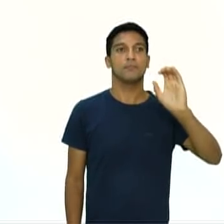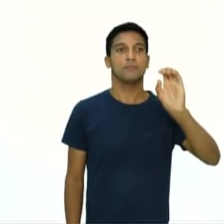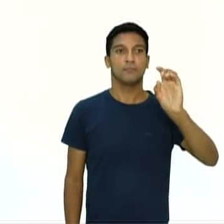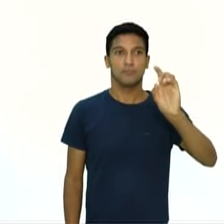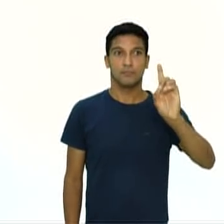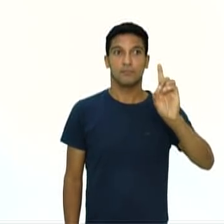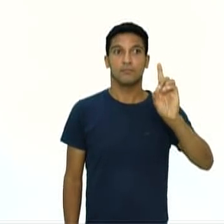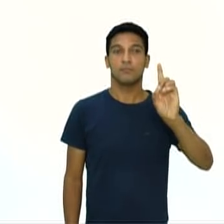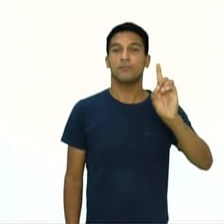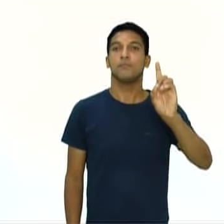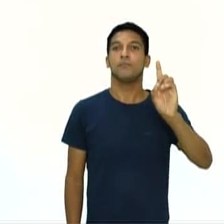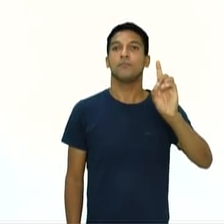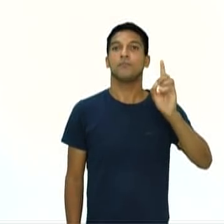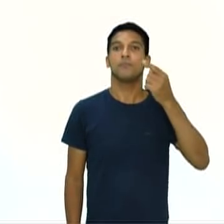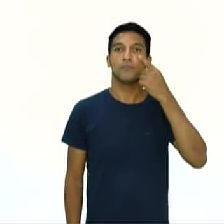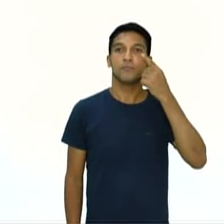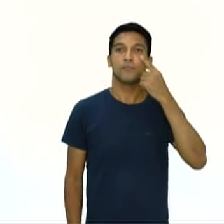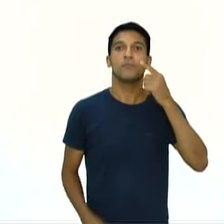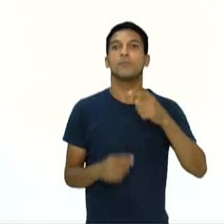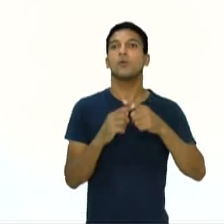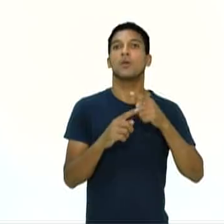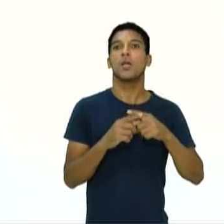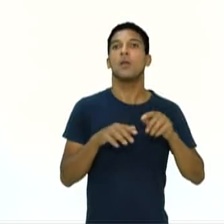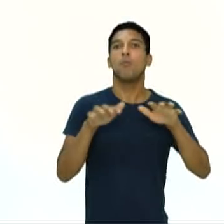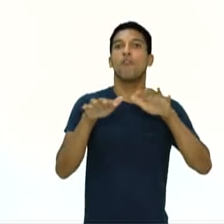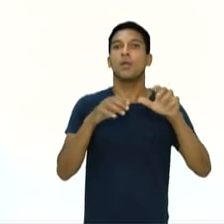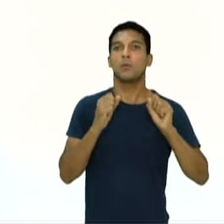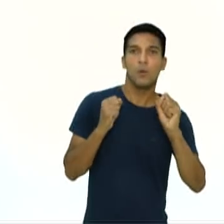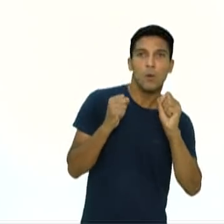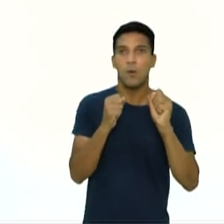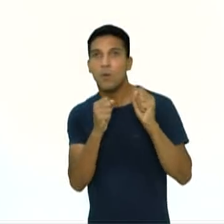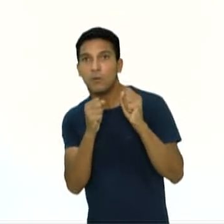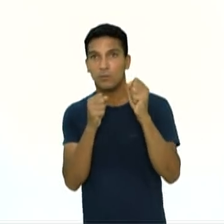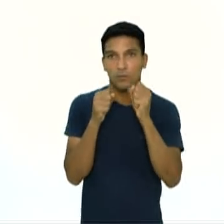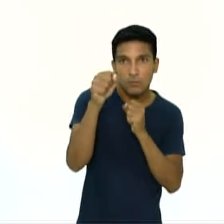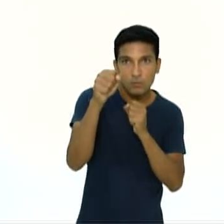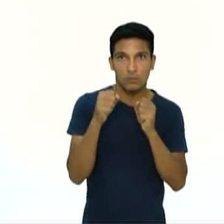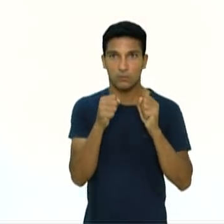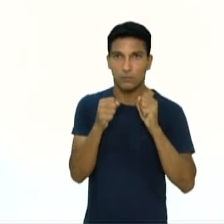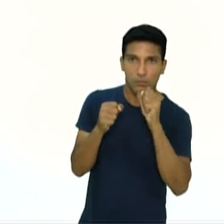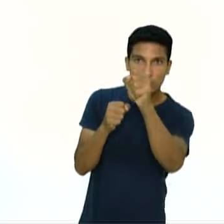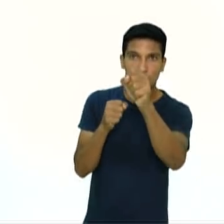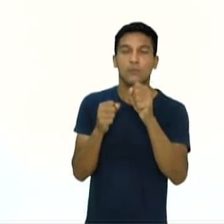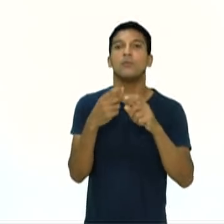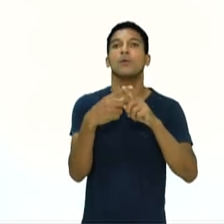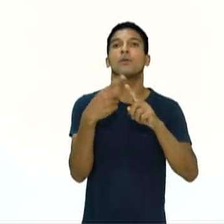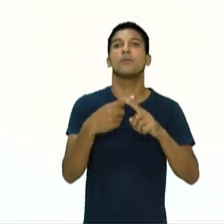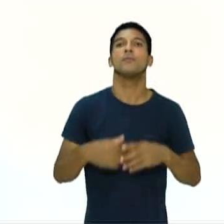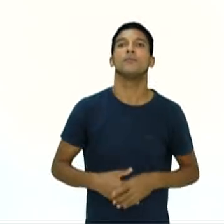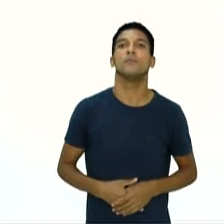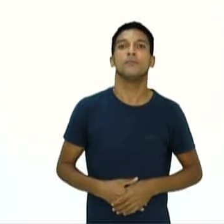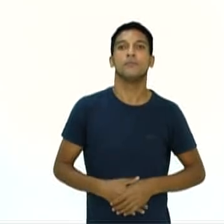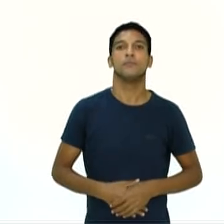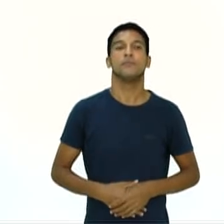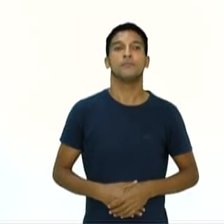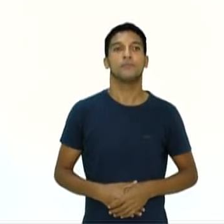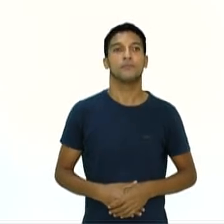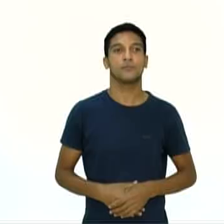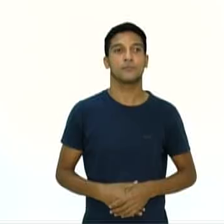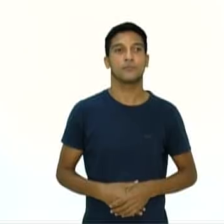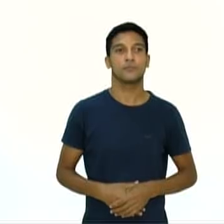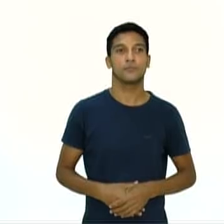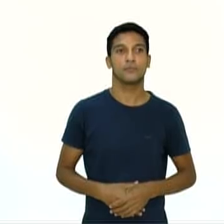adversário. Alternativa C. Para tentar driblar o adversário. E alternativa D. Para